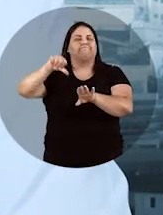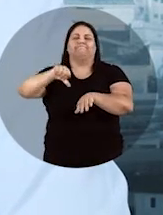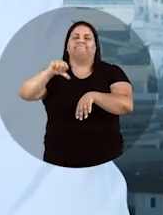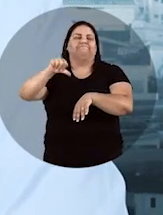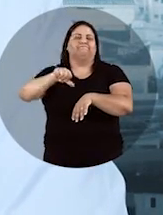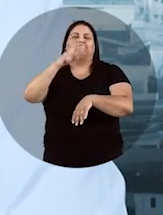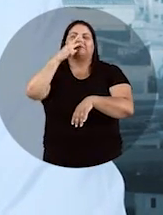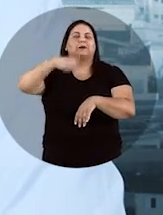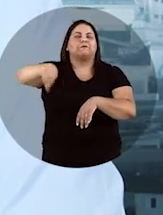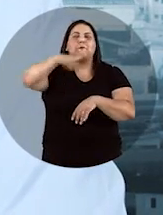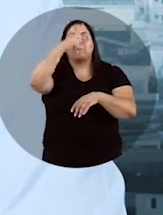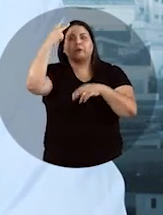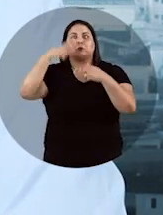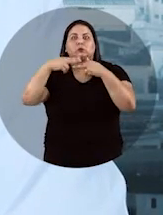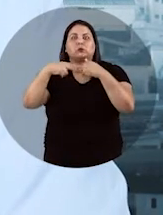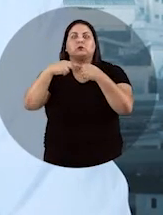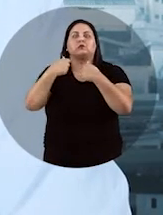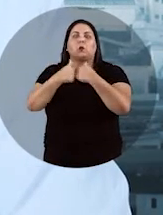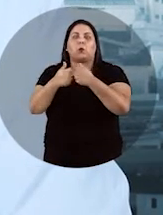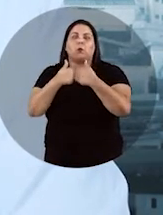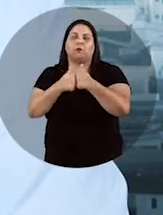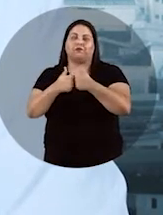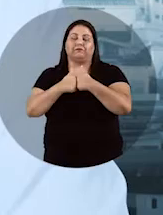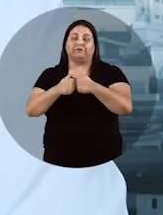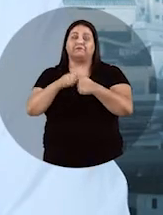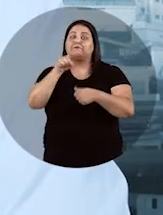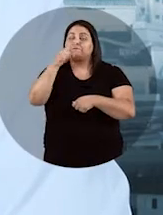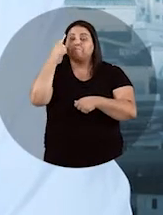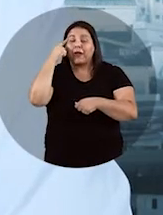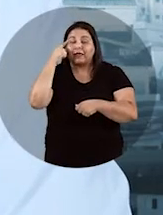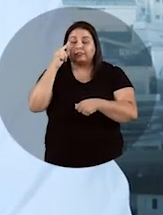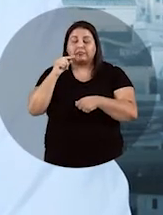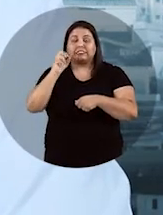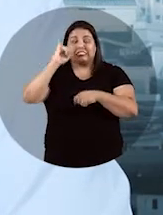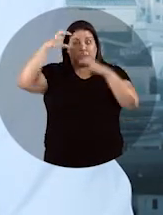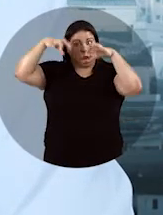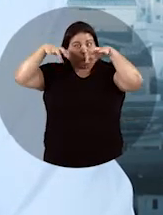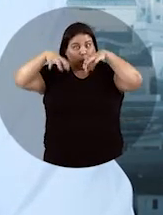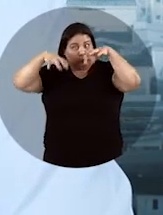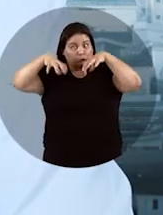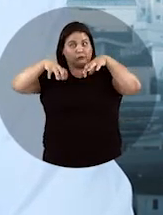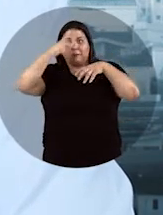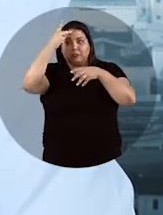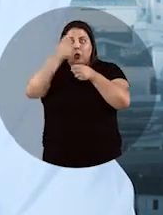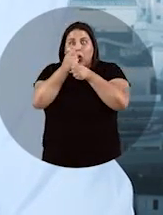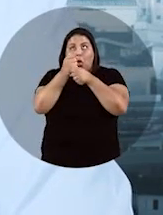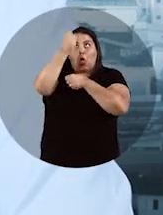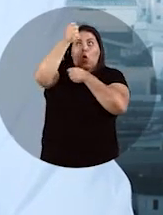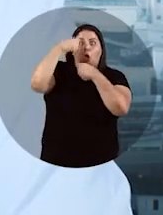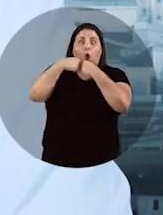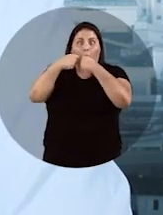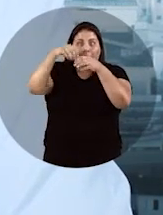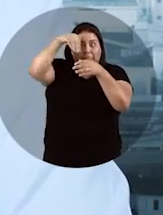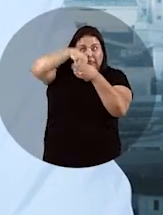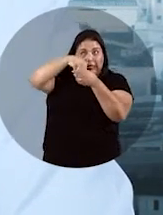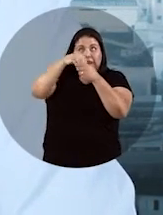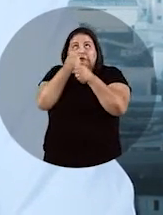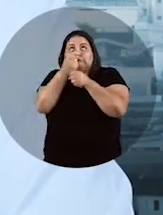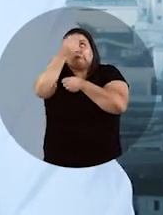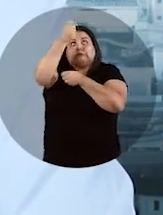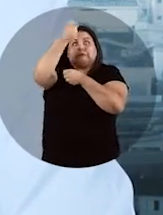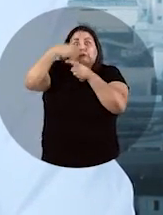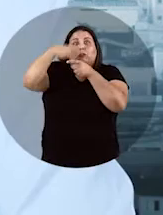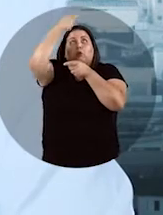expectativa do usuário de transporte público. Pra você ter uma ideia, quando chovia, a pessoa tinha que levar o guarda-chuva pra dentro do ônibus, porque senão